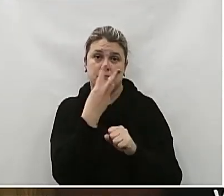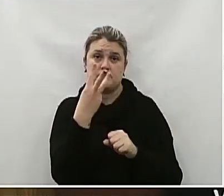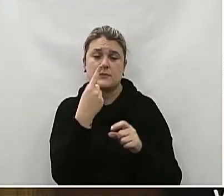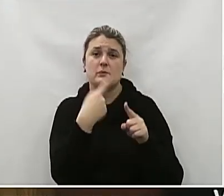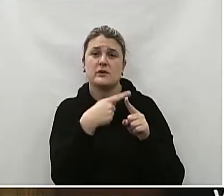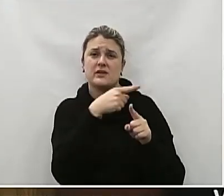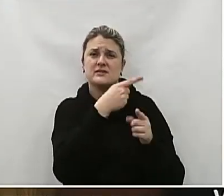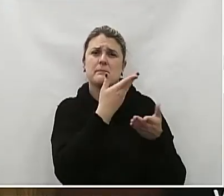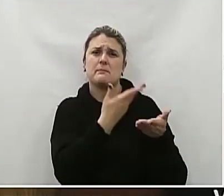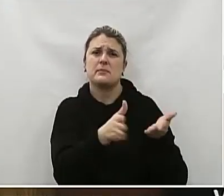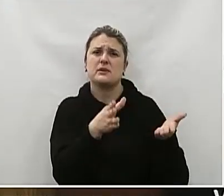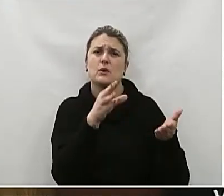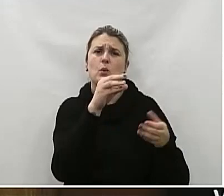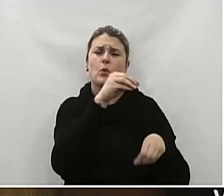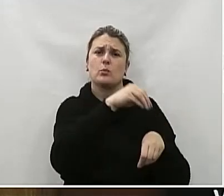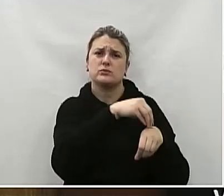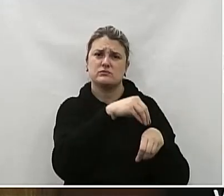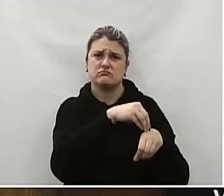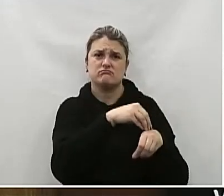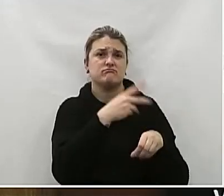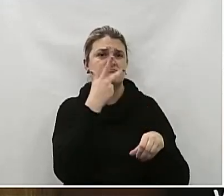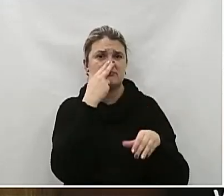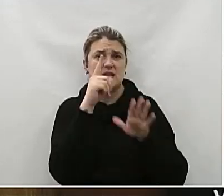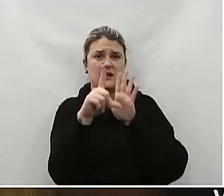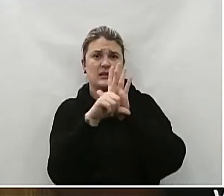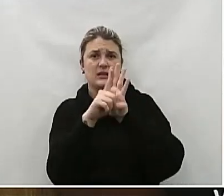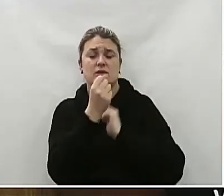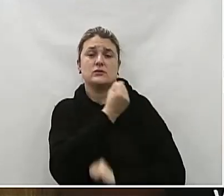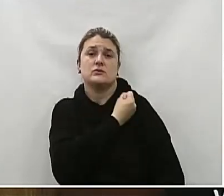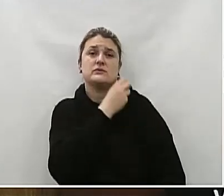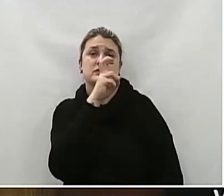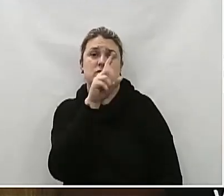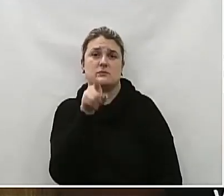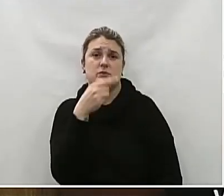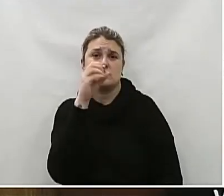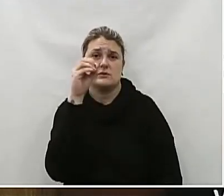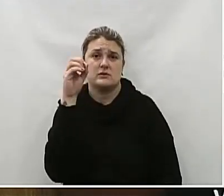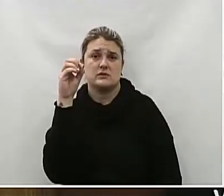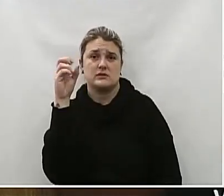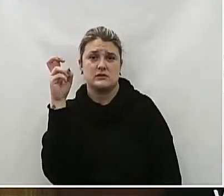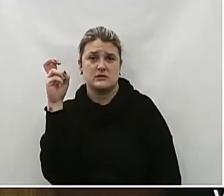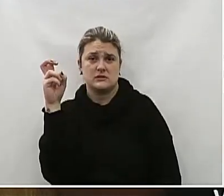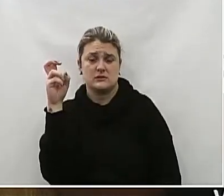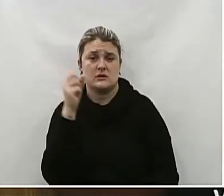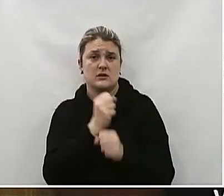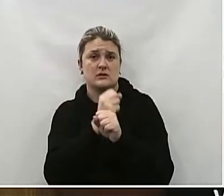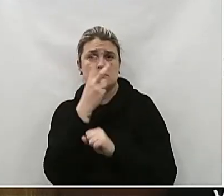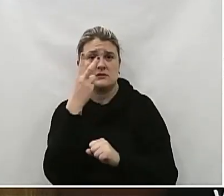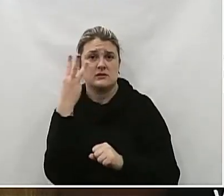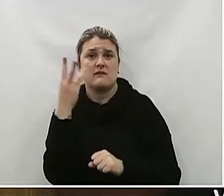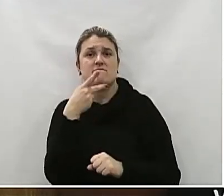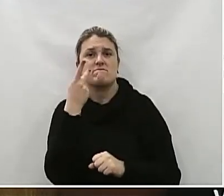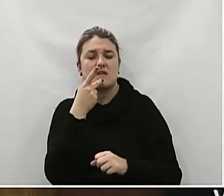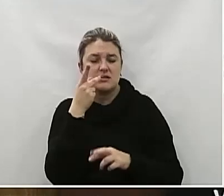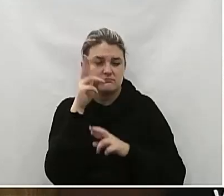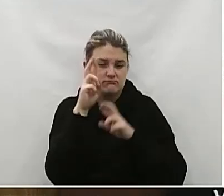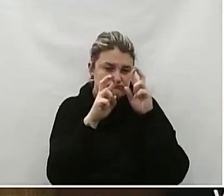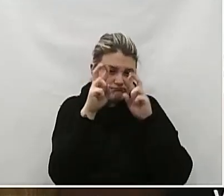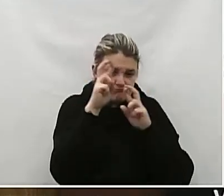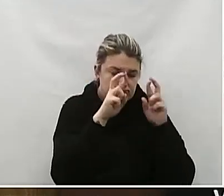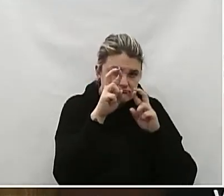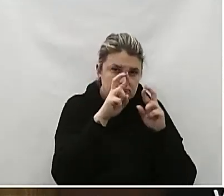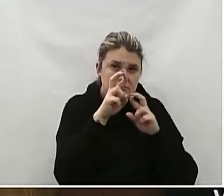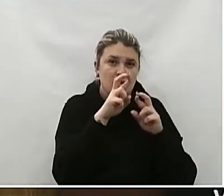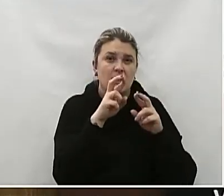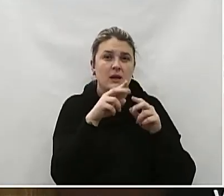o mesmo Perdeu o seu objeto Considerando A lei Número 5.085 De 2023 Que dispõe Sobre a inspeção sanitária Dos